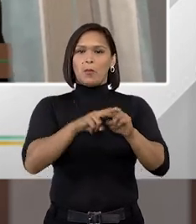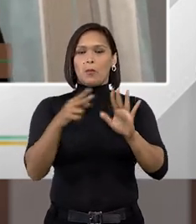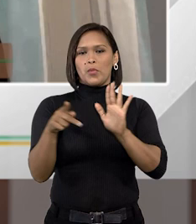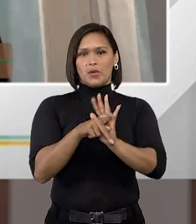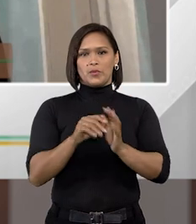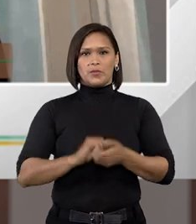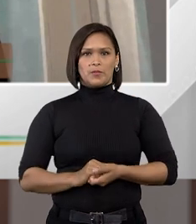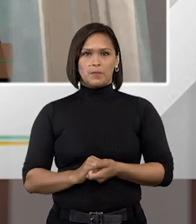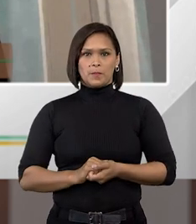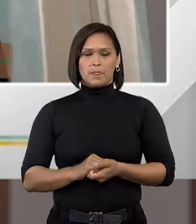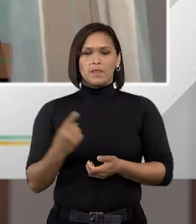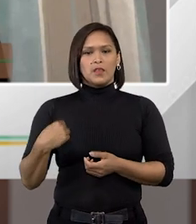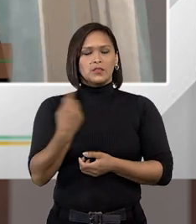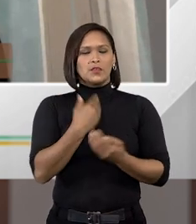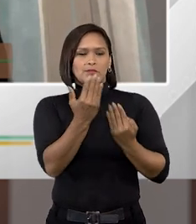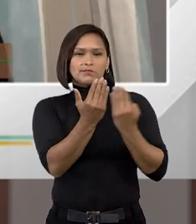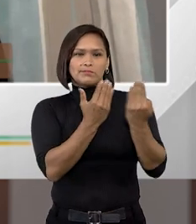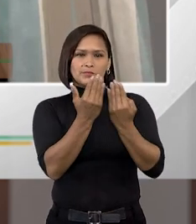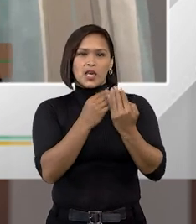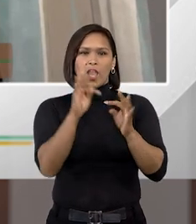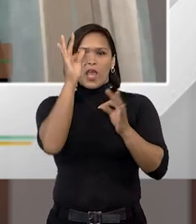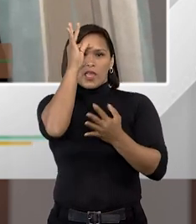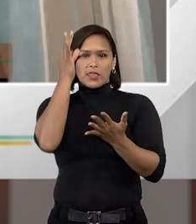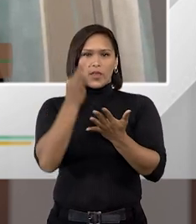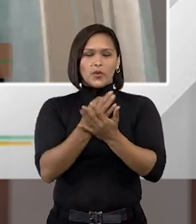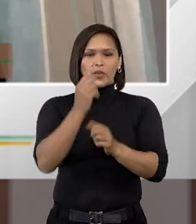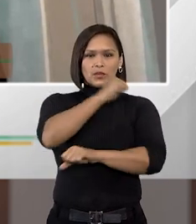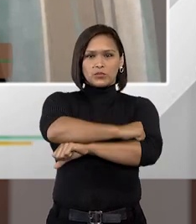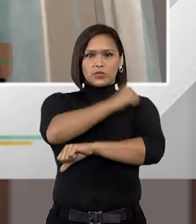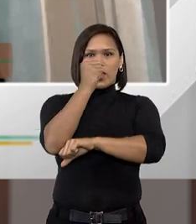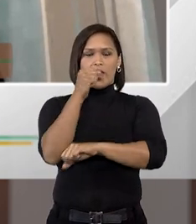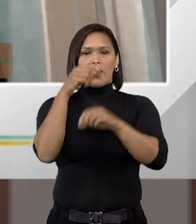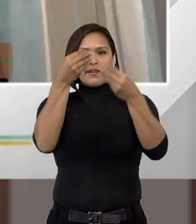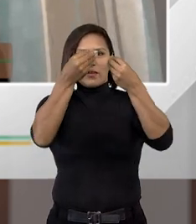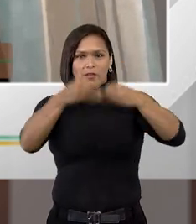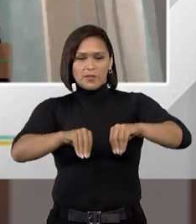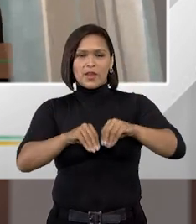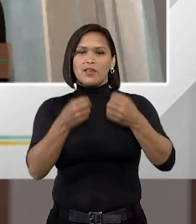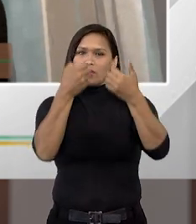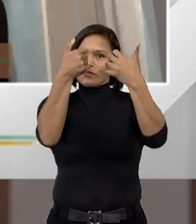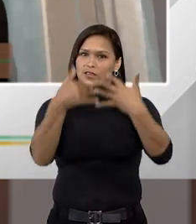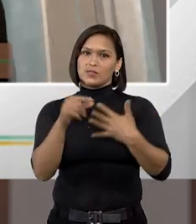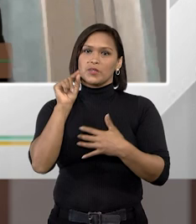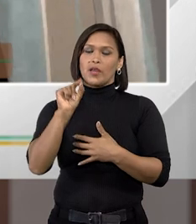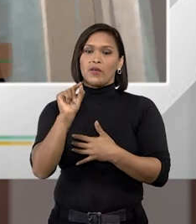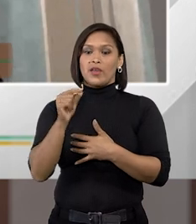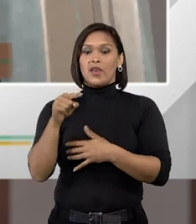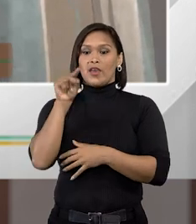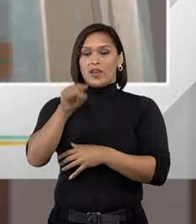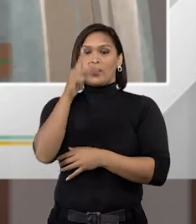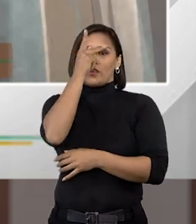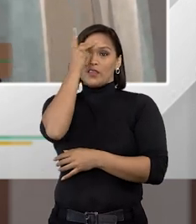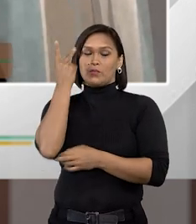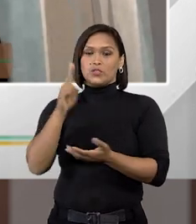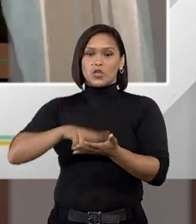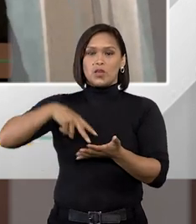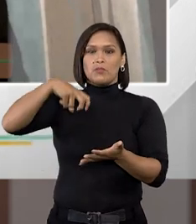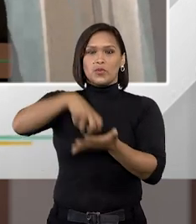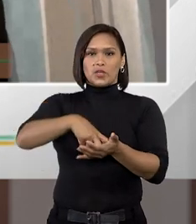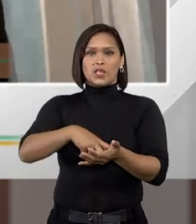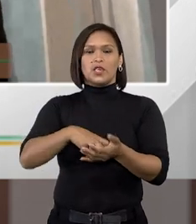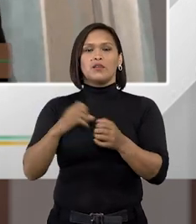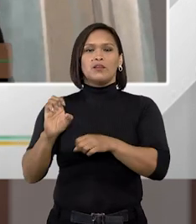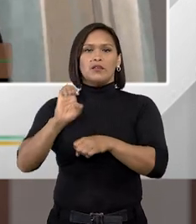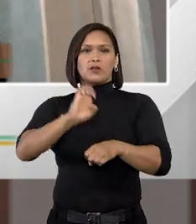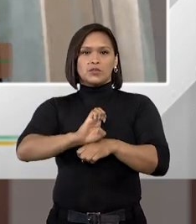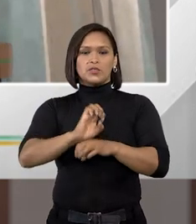propriamente a gente se depara com a teoria das janelas quebradas que vai dizer em grossas linhas que aquele que consegue punir o Estado